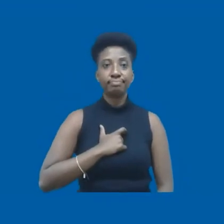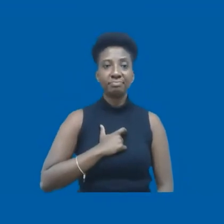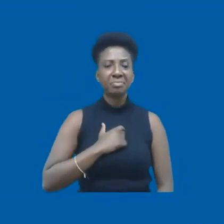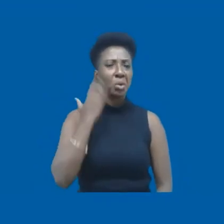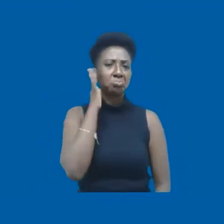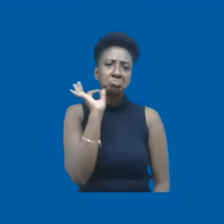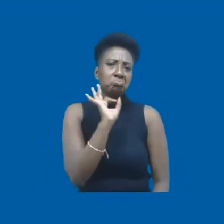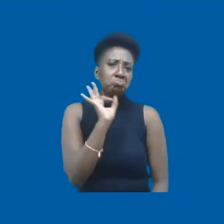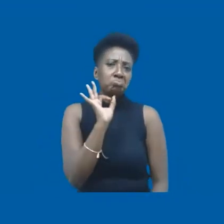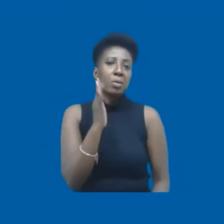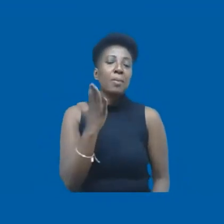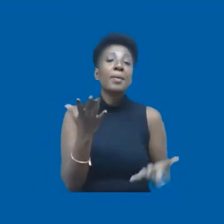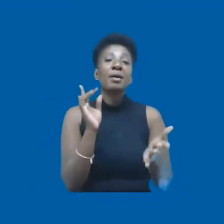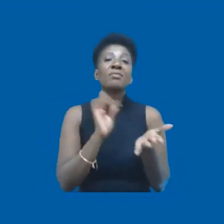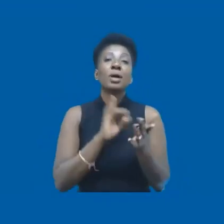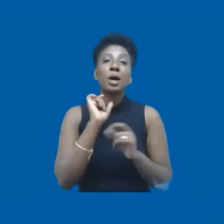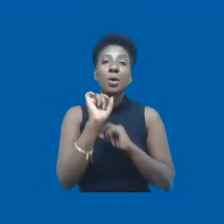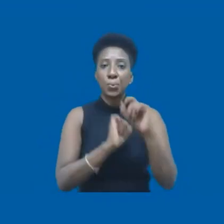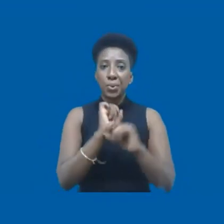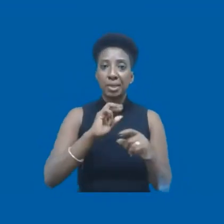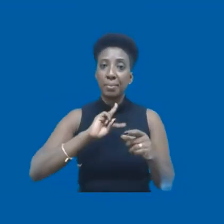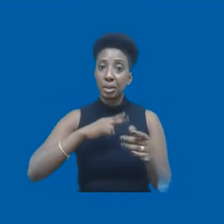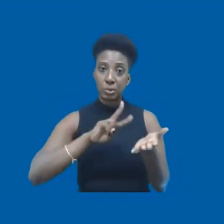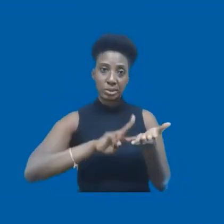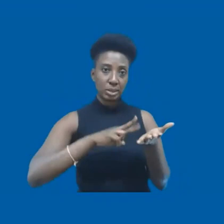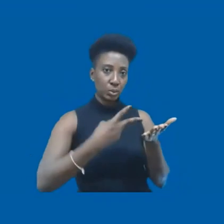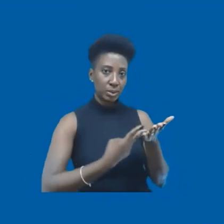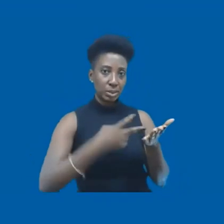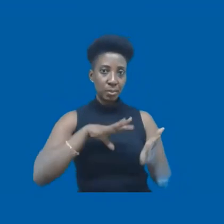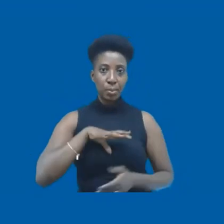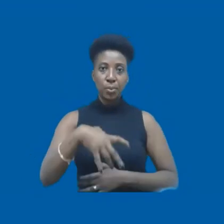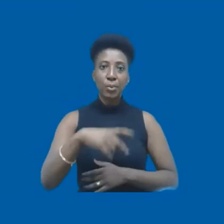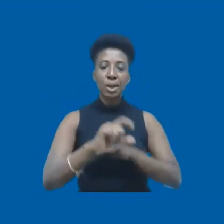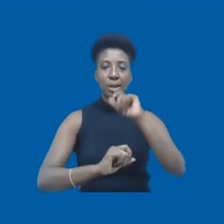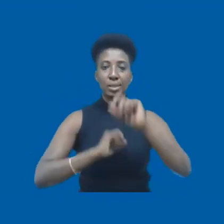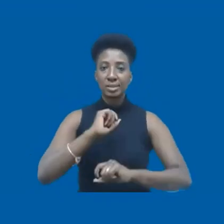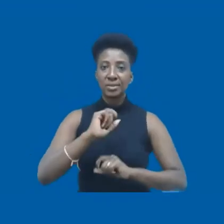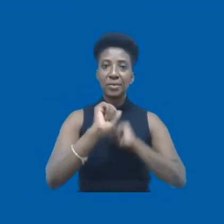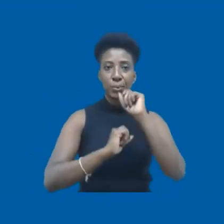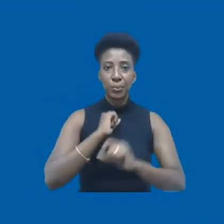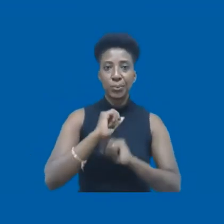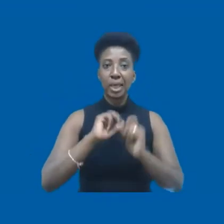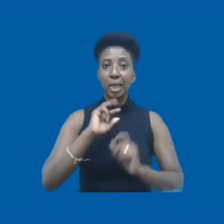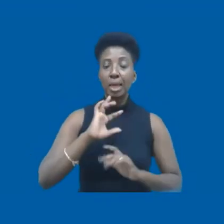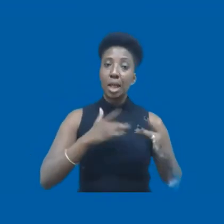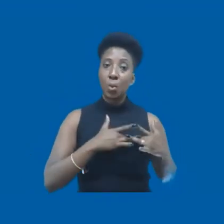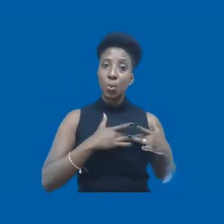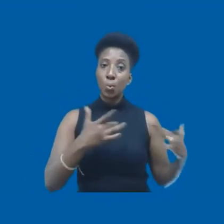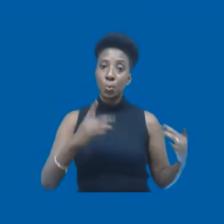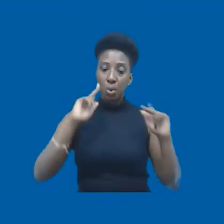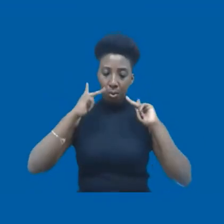entendi nada. Na realidade, para a gente tentar traduzir para o português, seria assim, humanidade para com os outros.